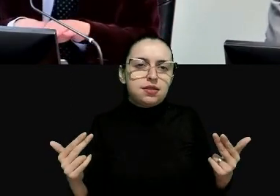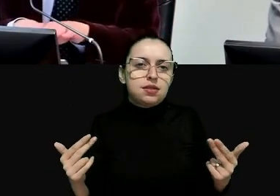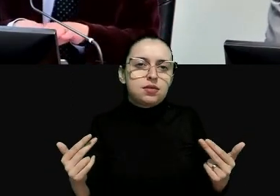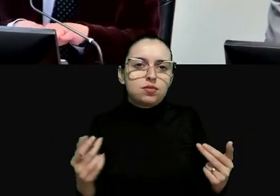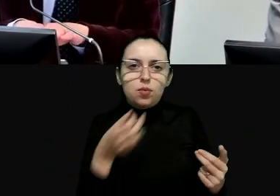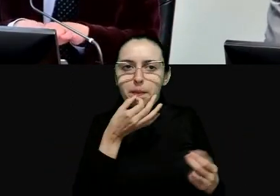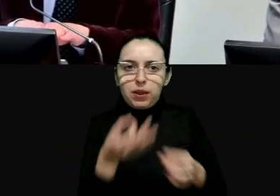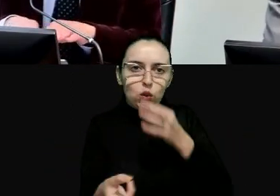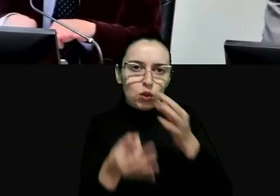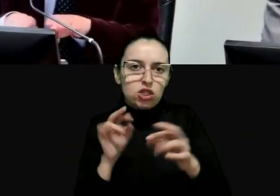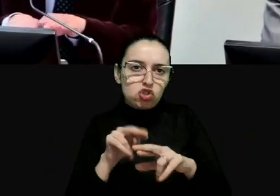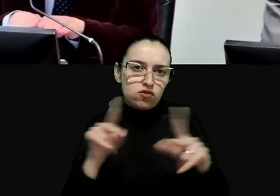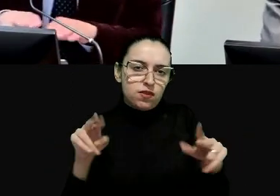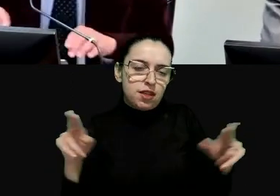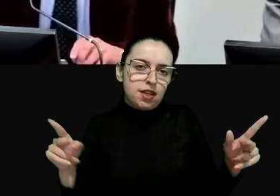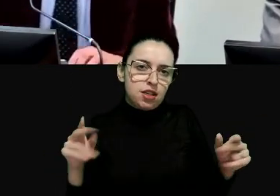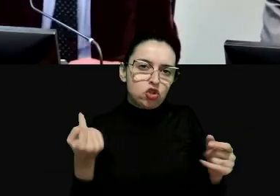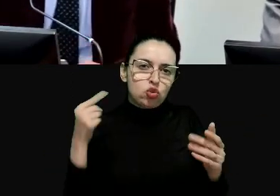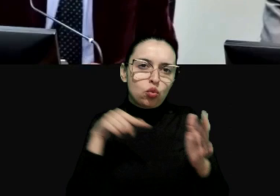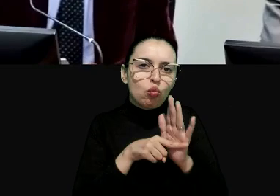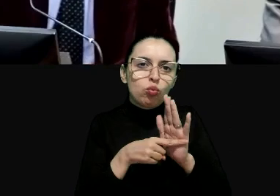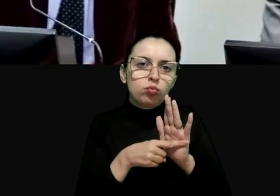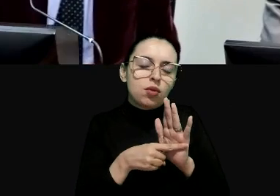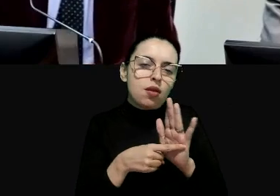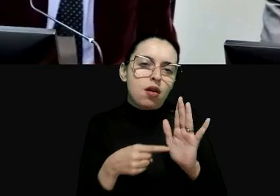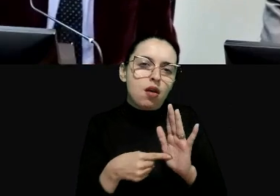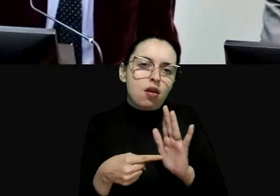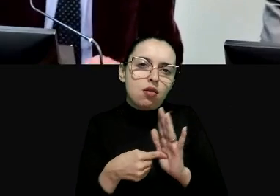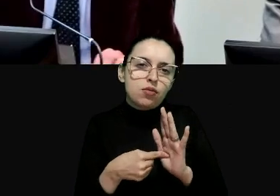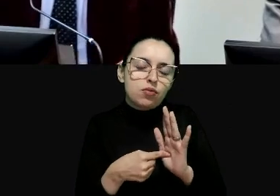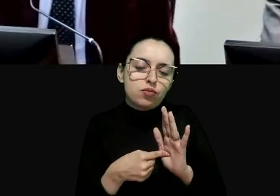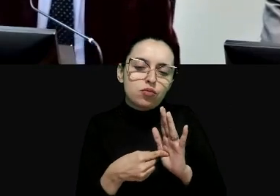distintos sistemas devem encontrar uma